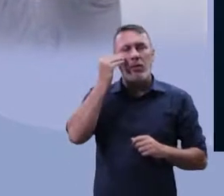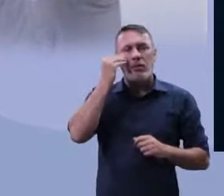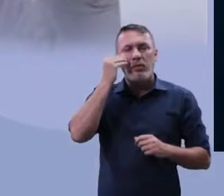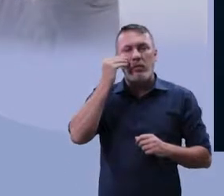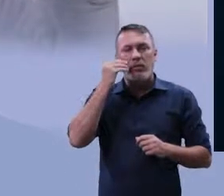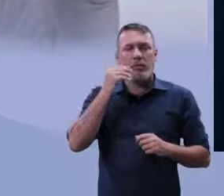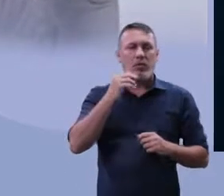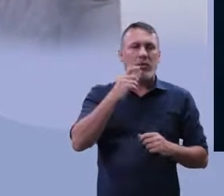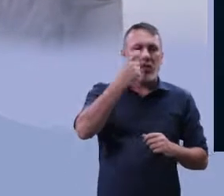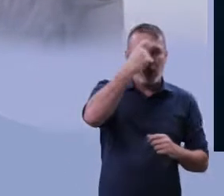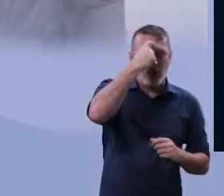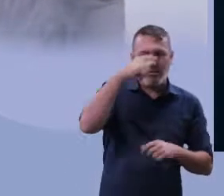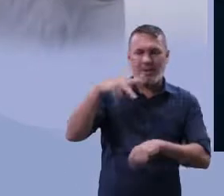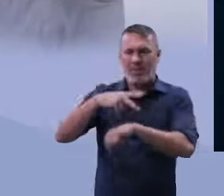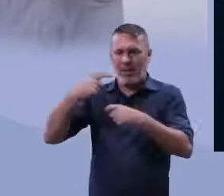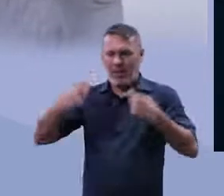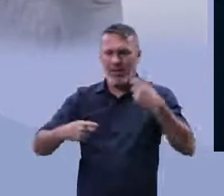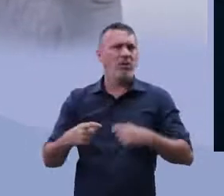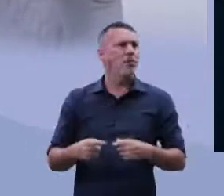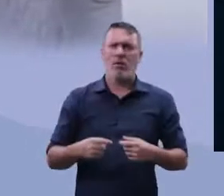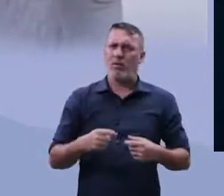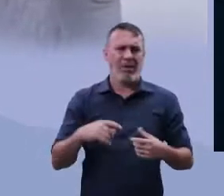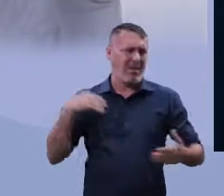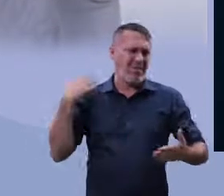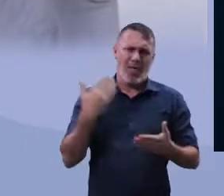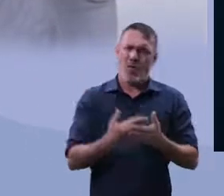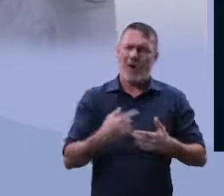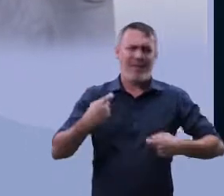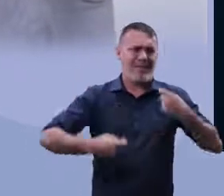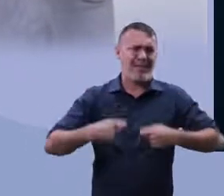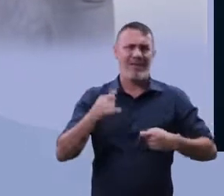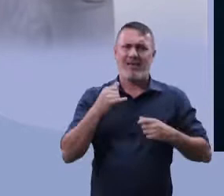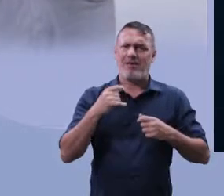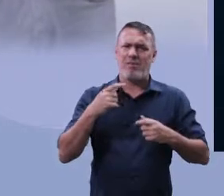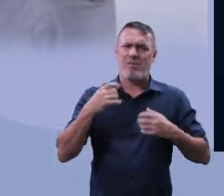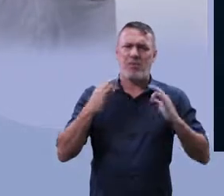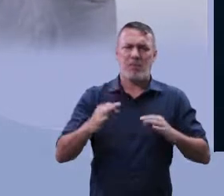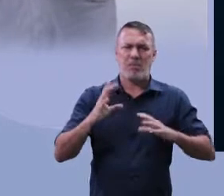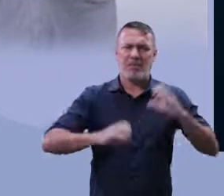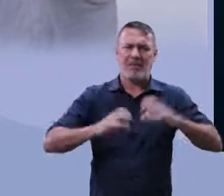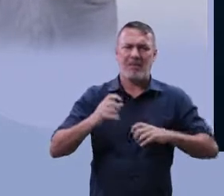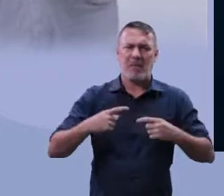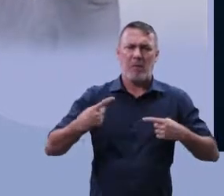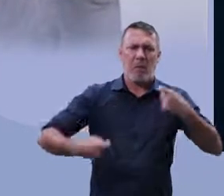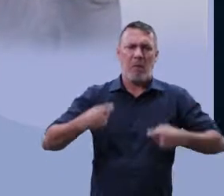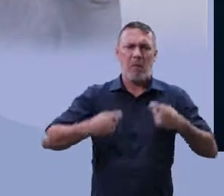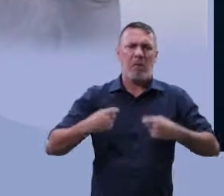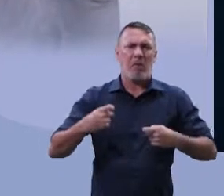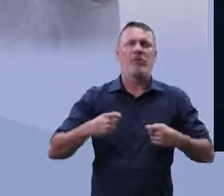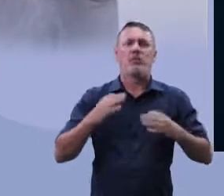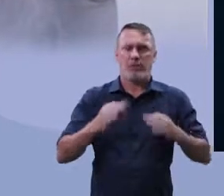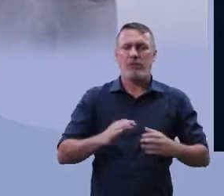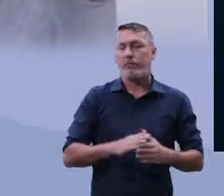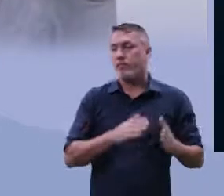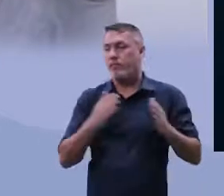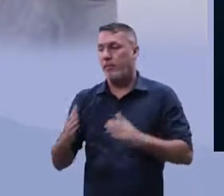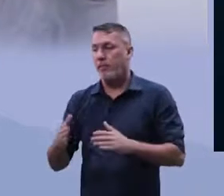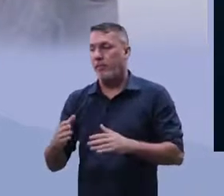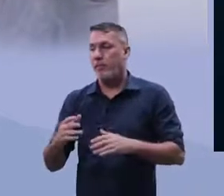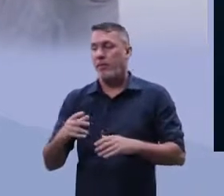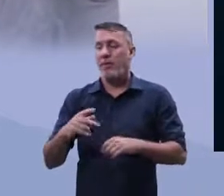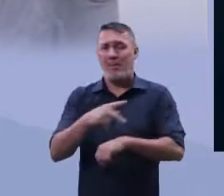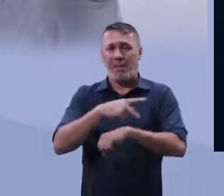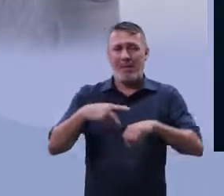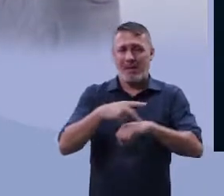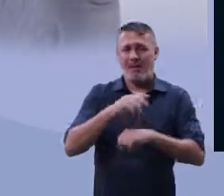entre Paquistão e Índia. Claro que tem sido, infelizmente. Letra C, a Caximira tornou-se um país independente em